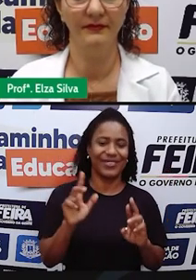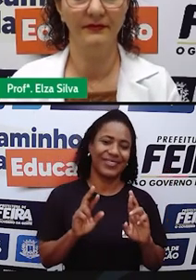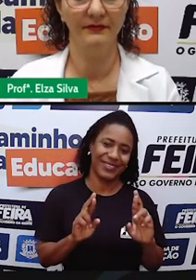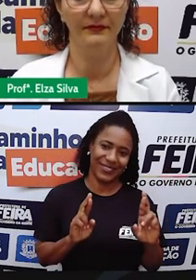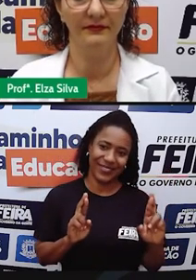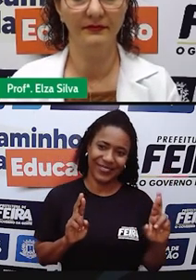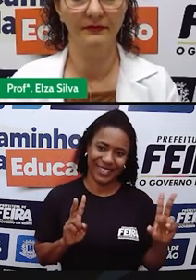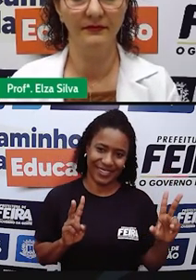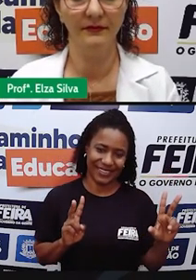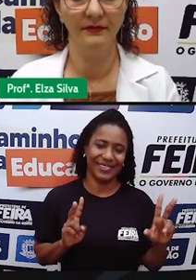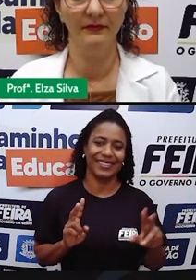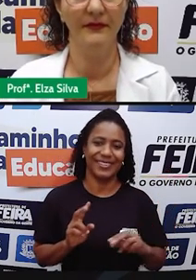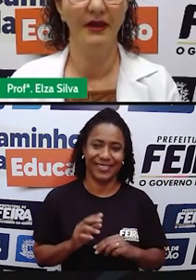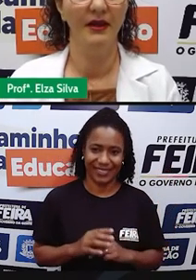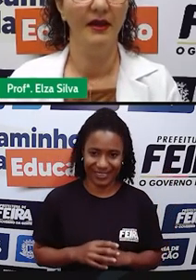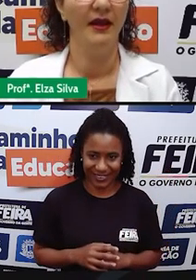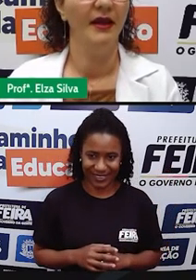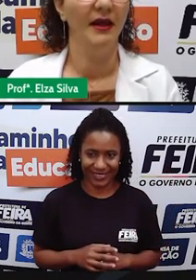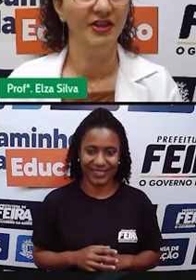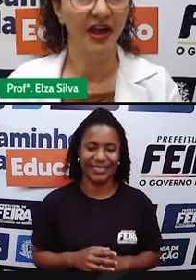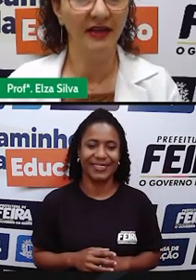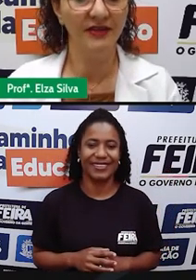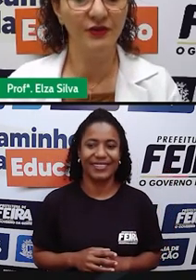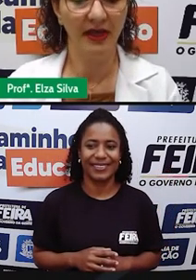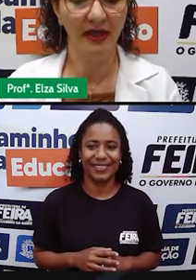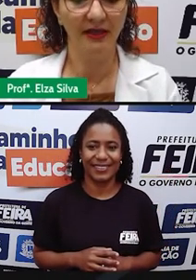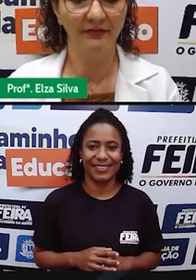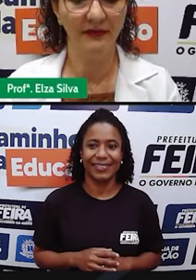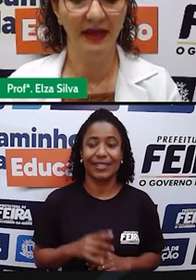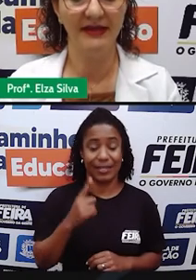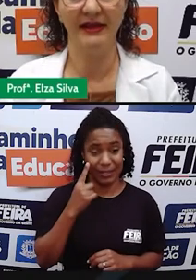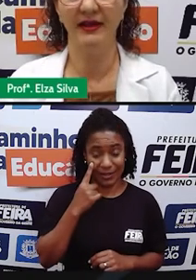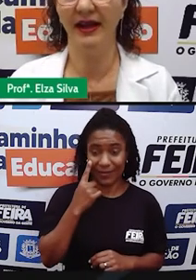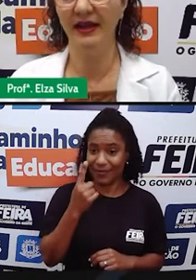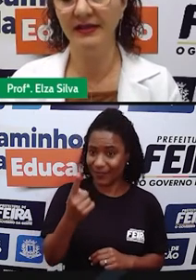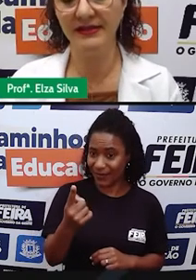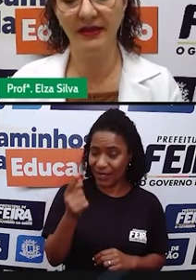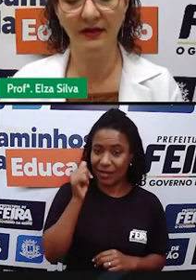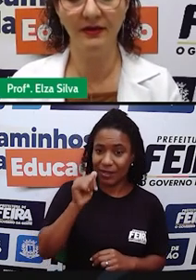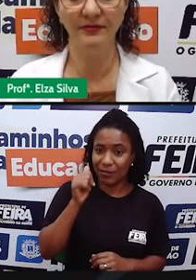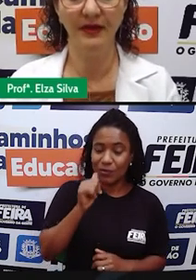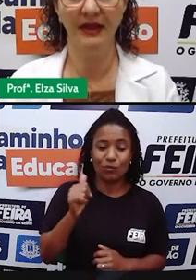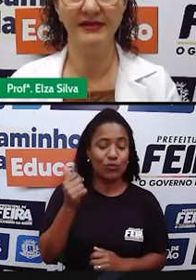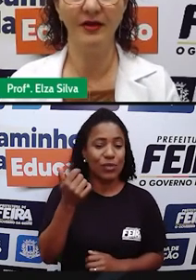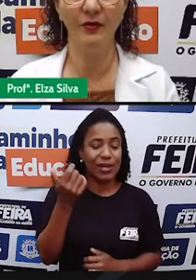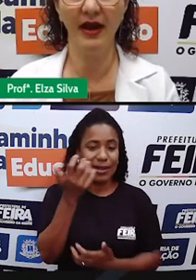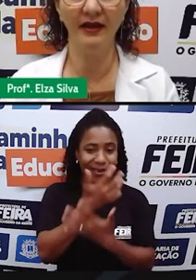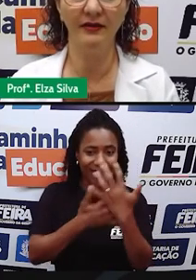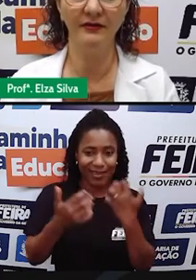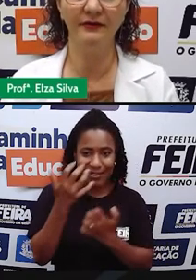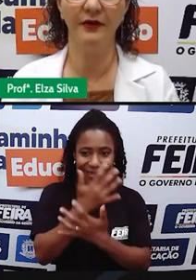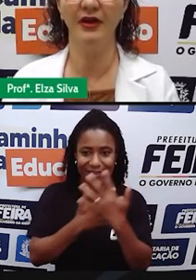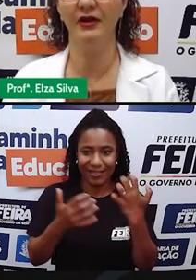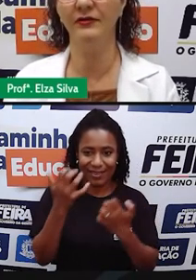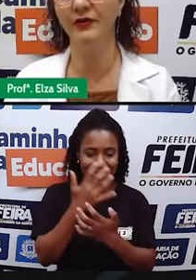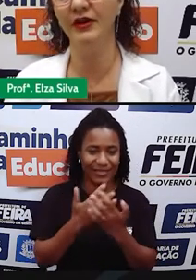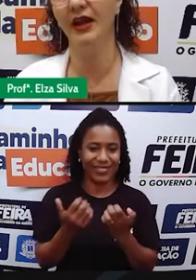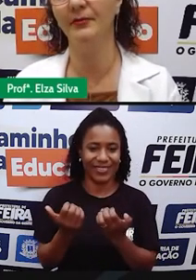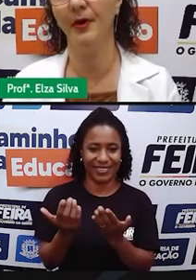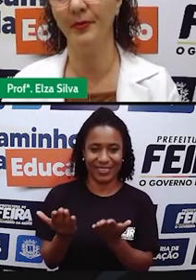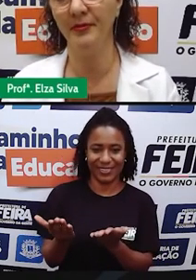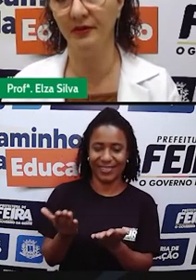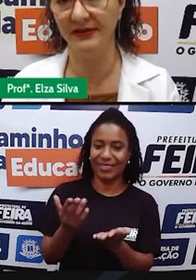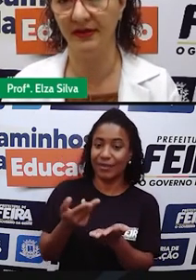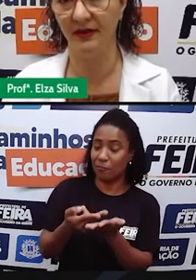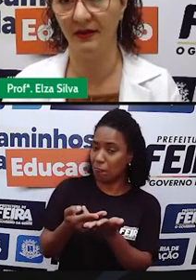She plays guitar. China Twain is a Canadian singer and songwriter for country